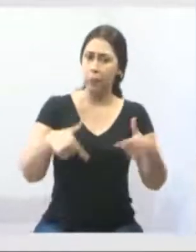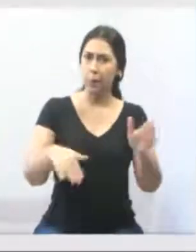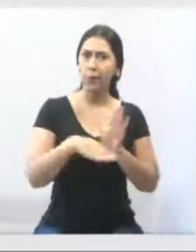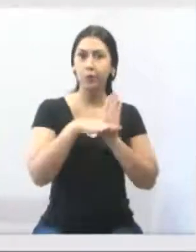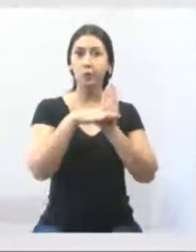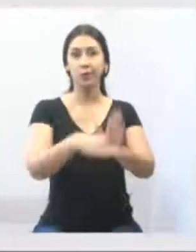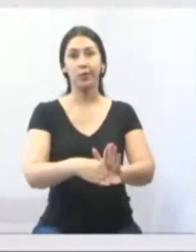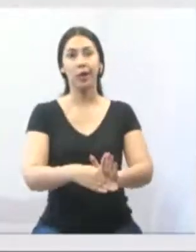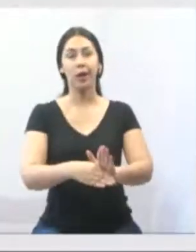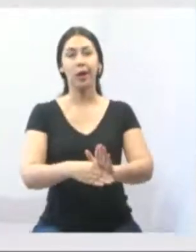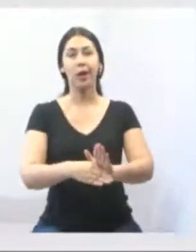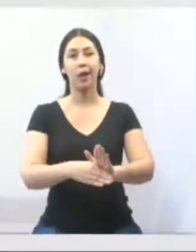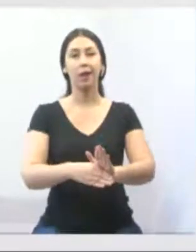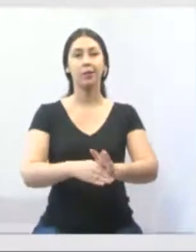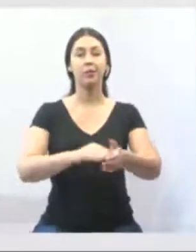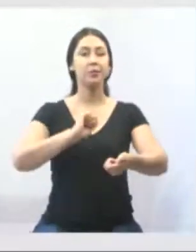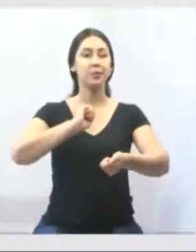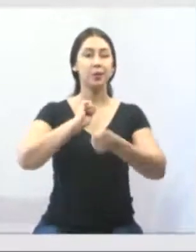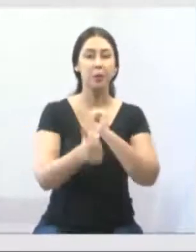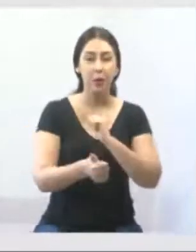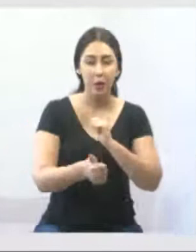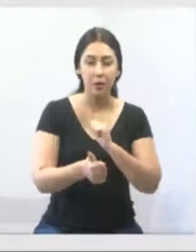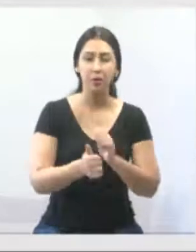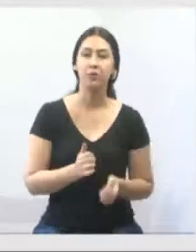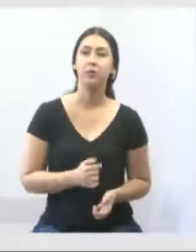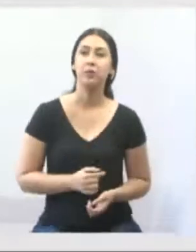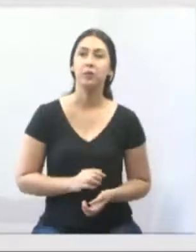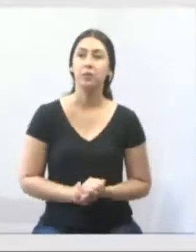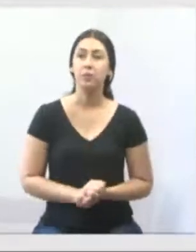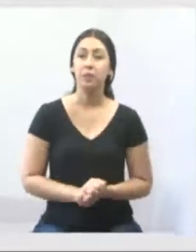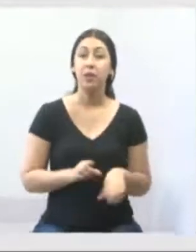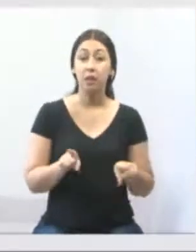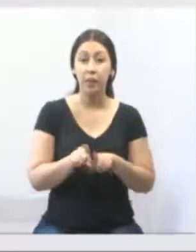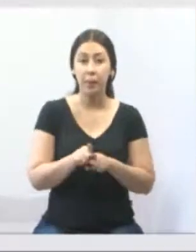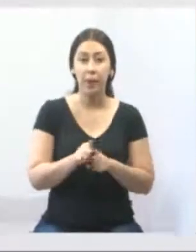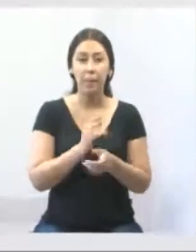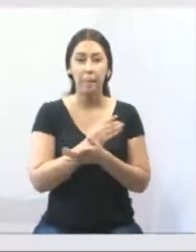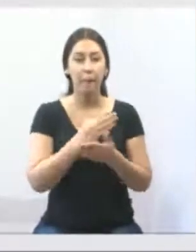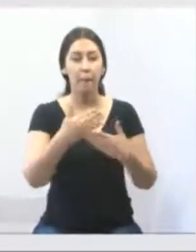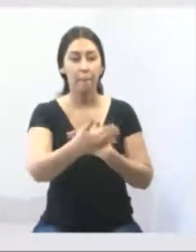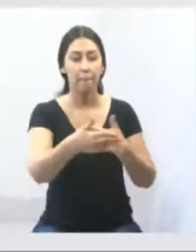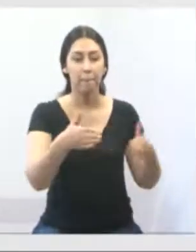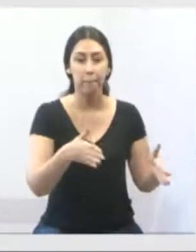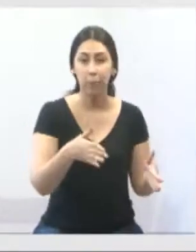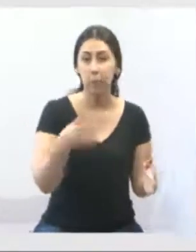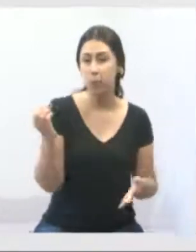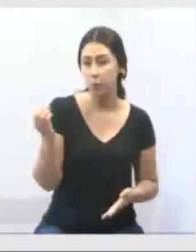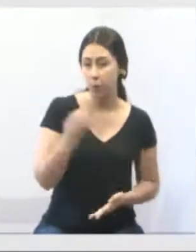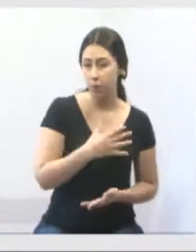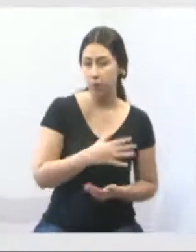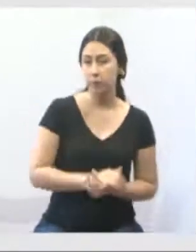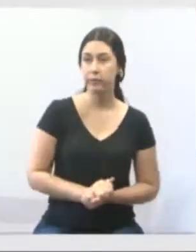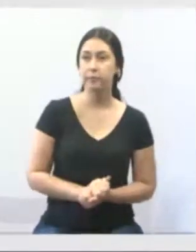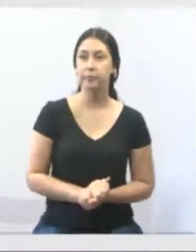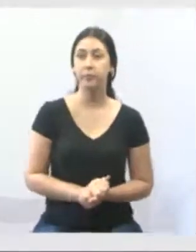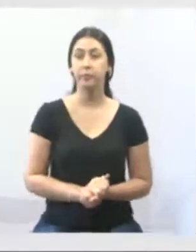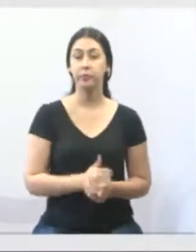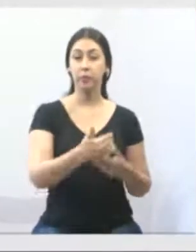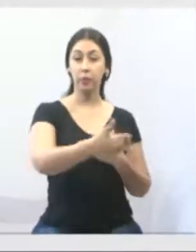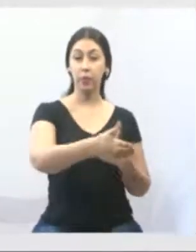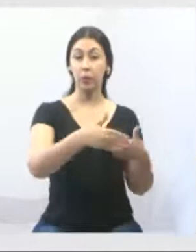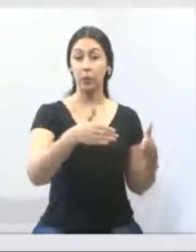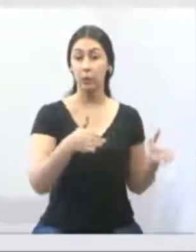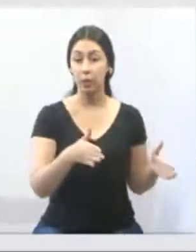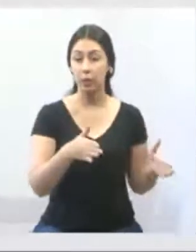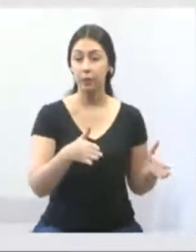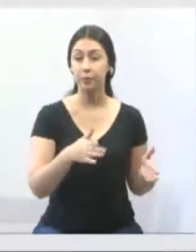área de esporte, e inaugurar mais um espaço esportivo. Esse espaço que tem